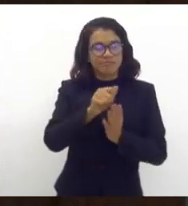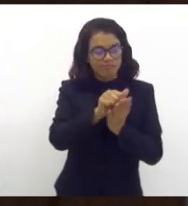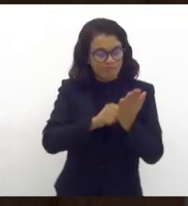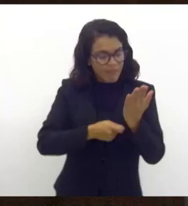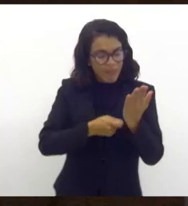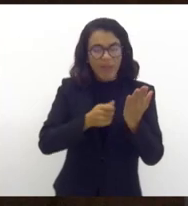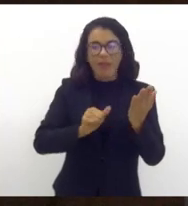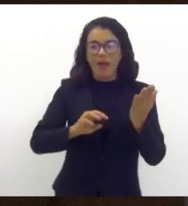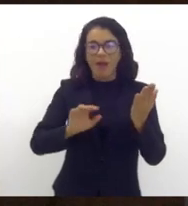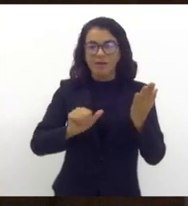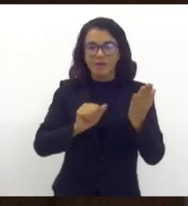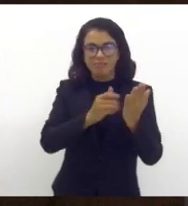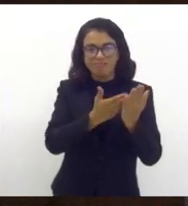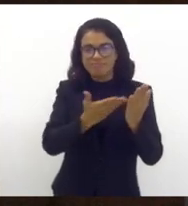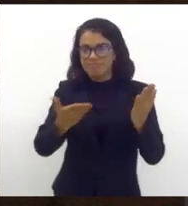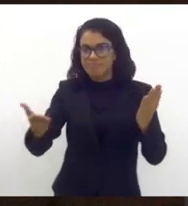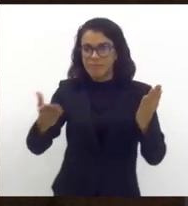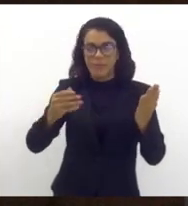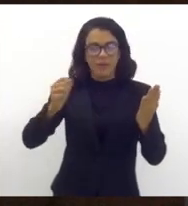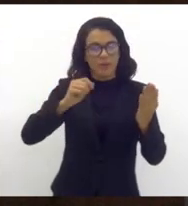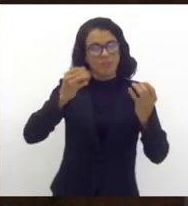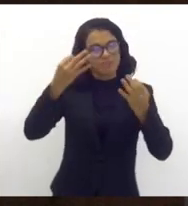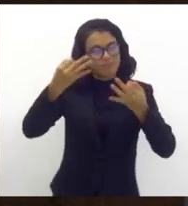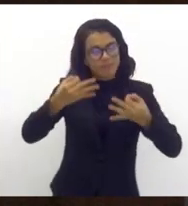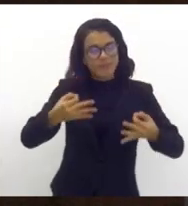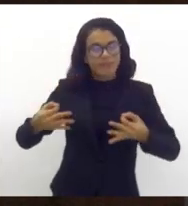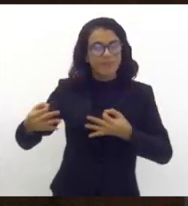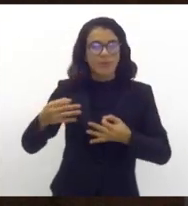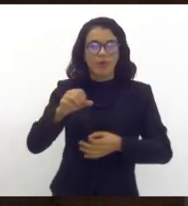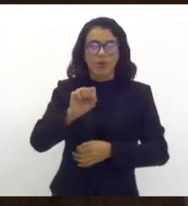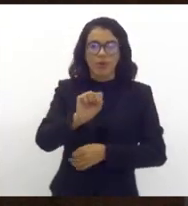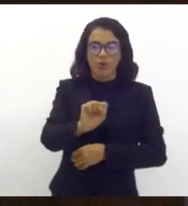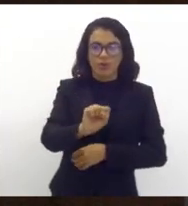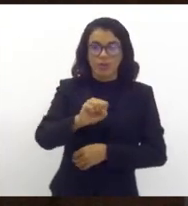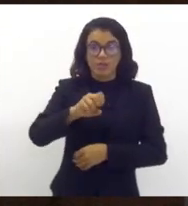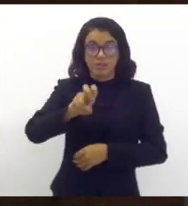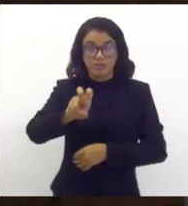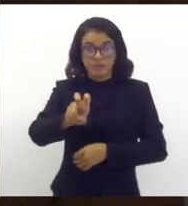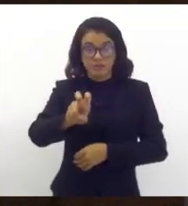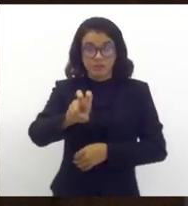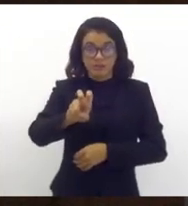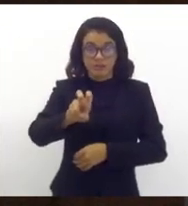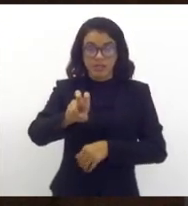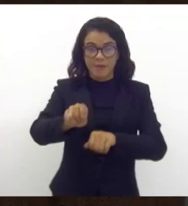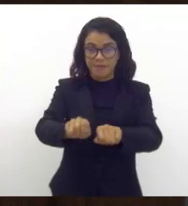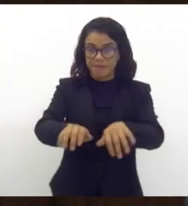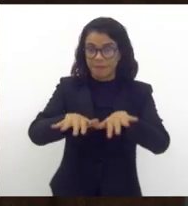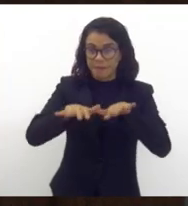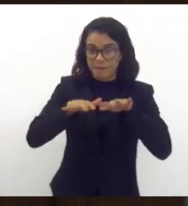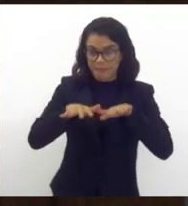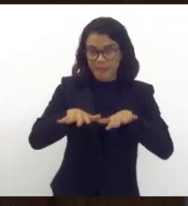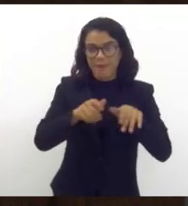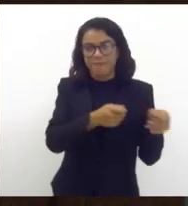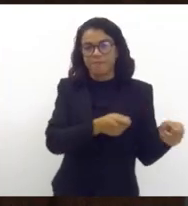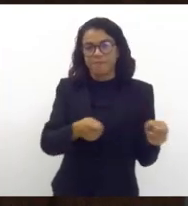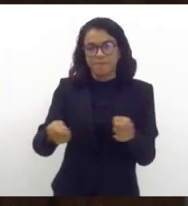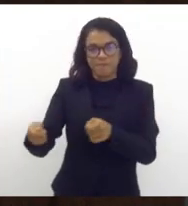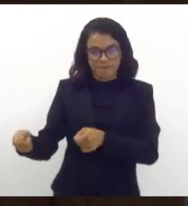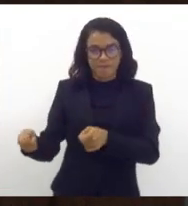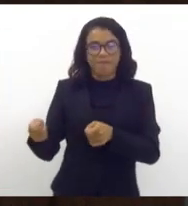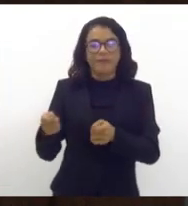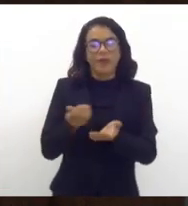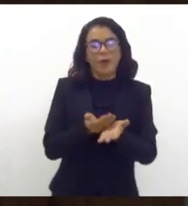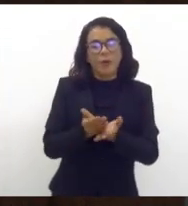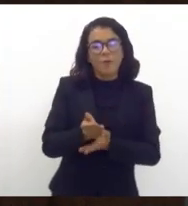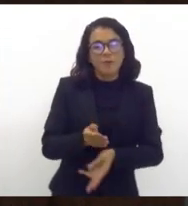exatidão o ocorrido na 85ª sessão ordinária que,